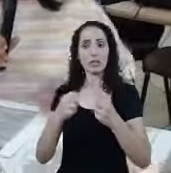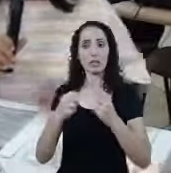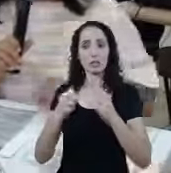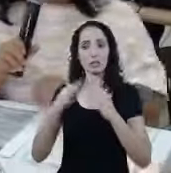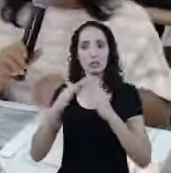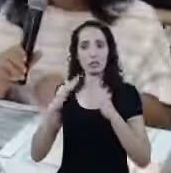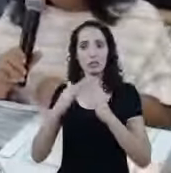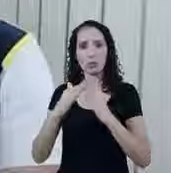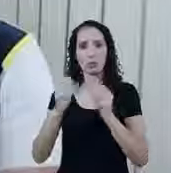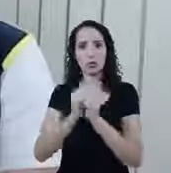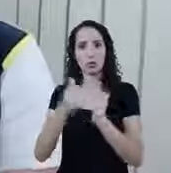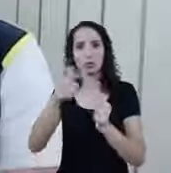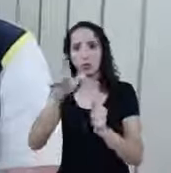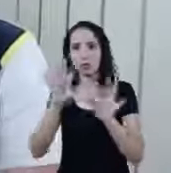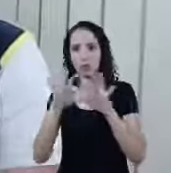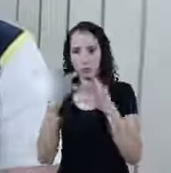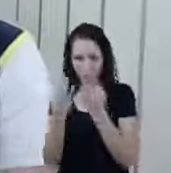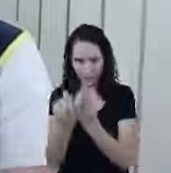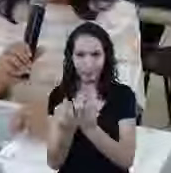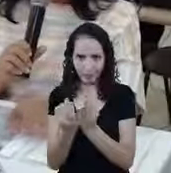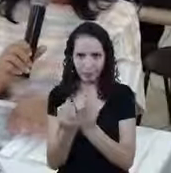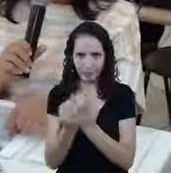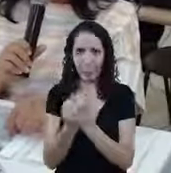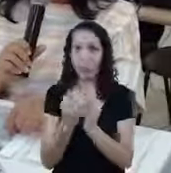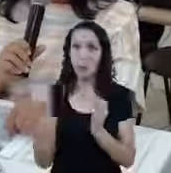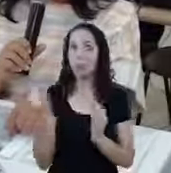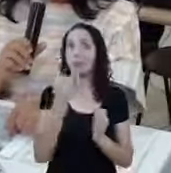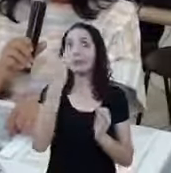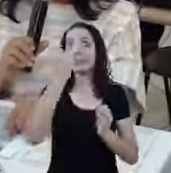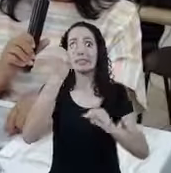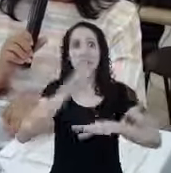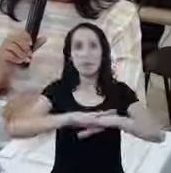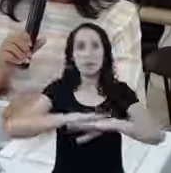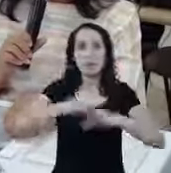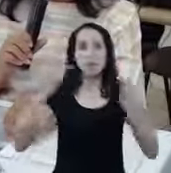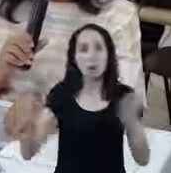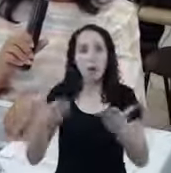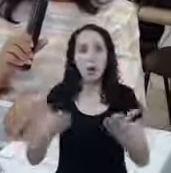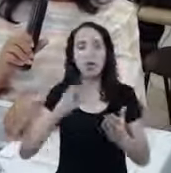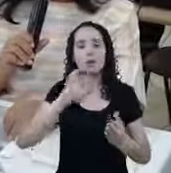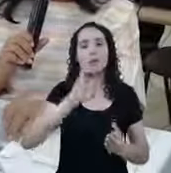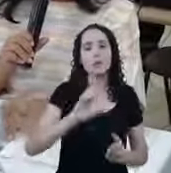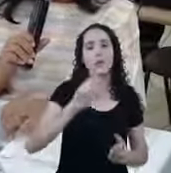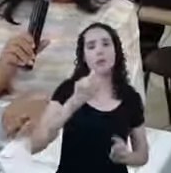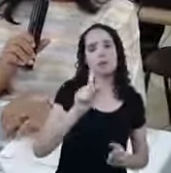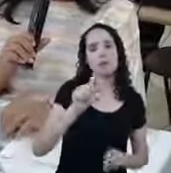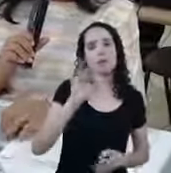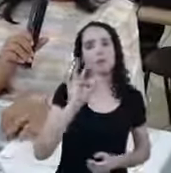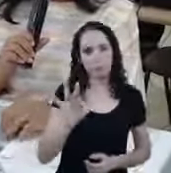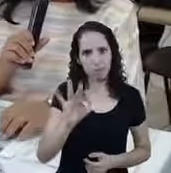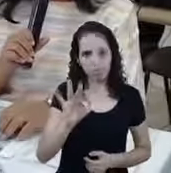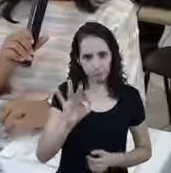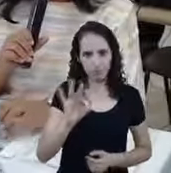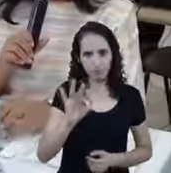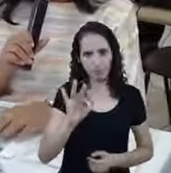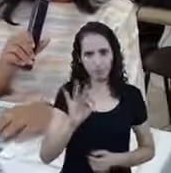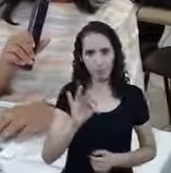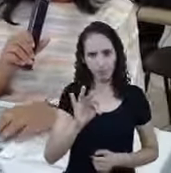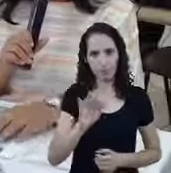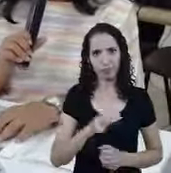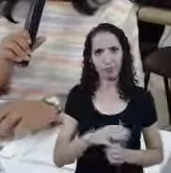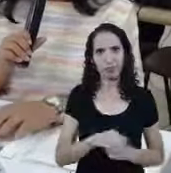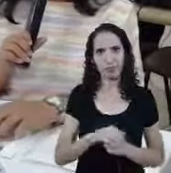Para descartar isso O lastro hoje Neste momento É o CPF A base de dados A